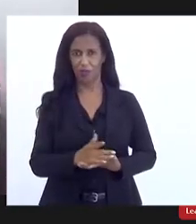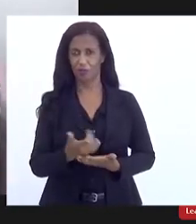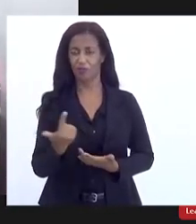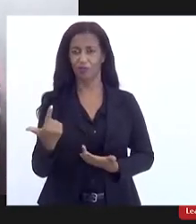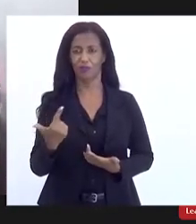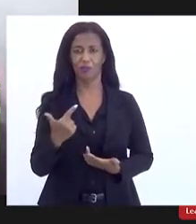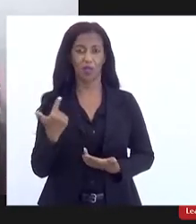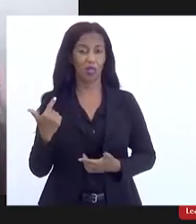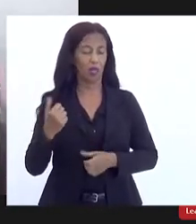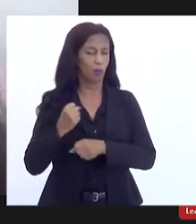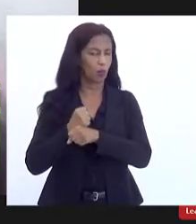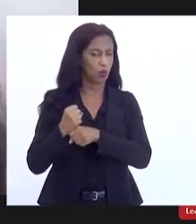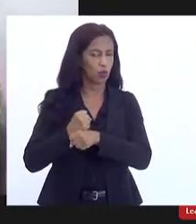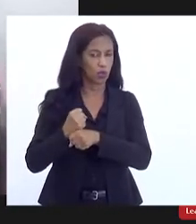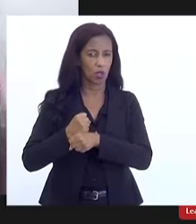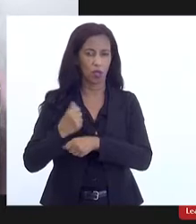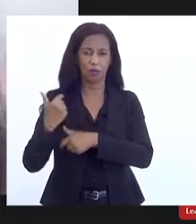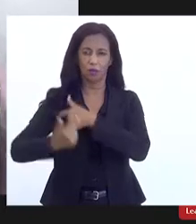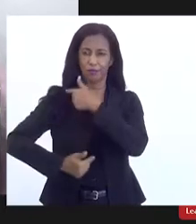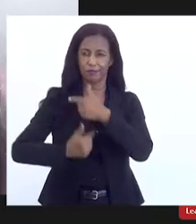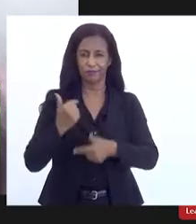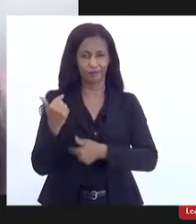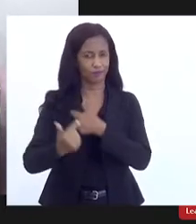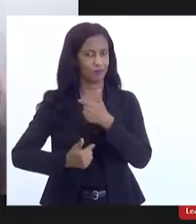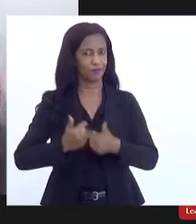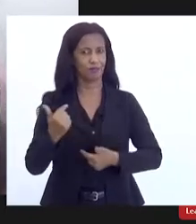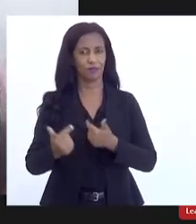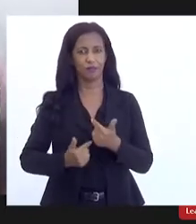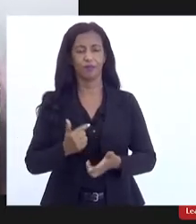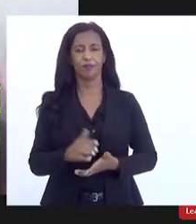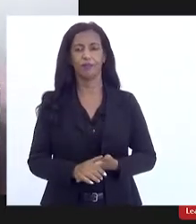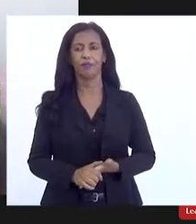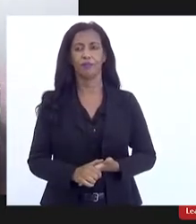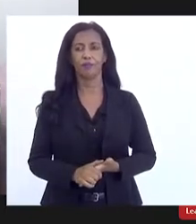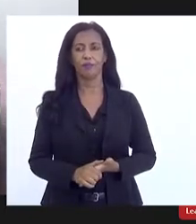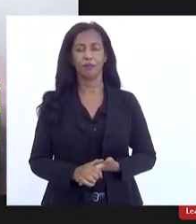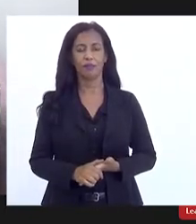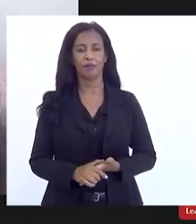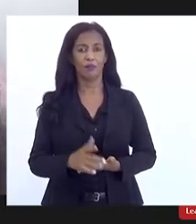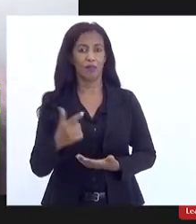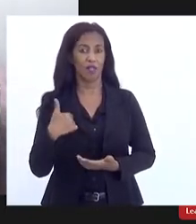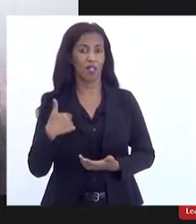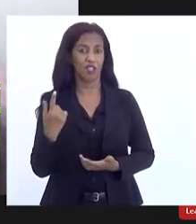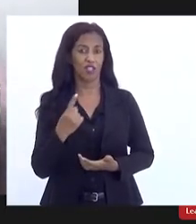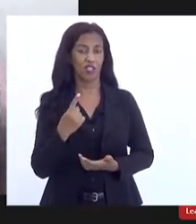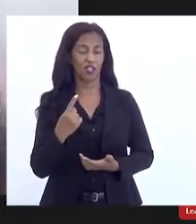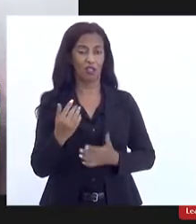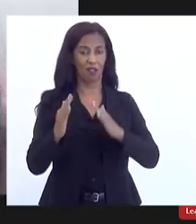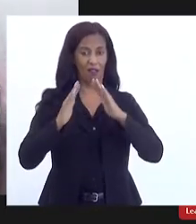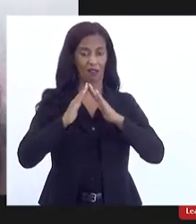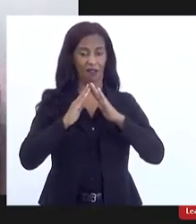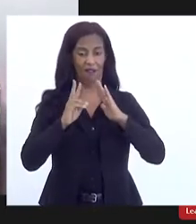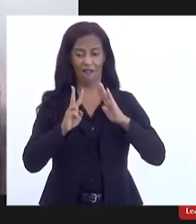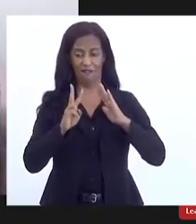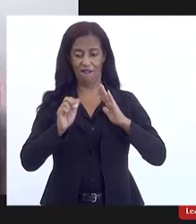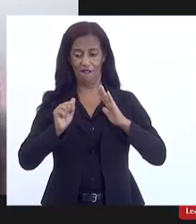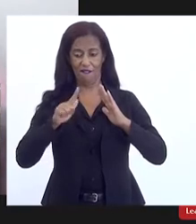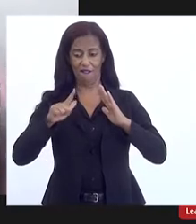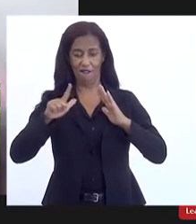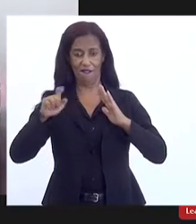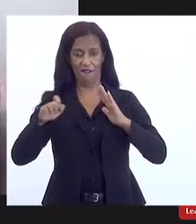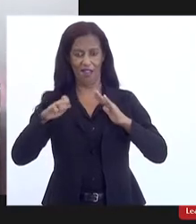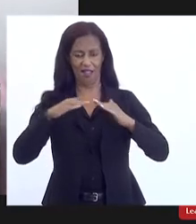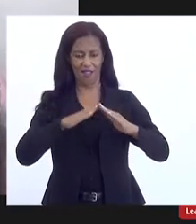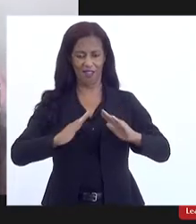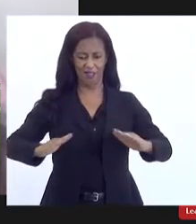depois muita luta muito trabalho isso é no Vale então muitas casas estão no